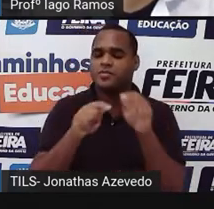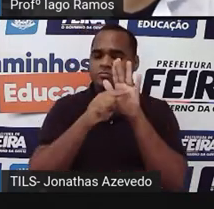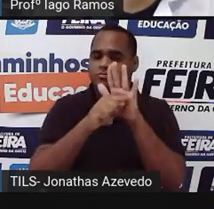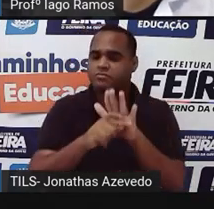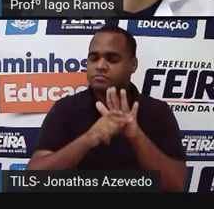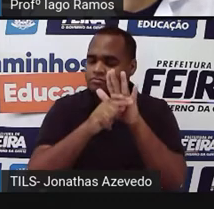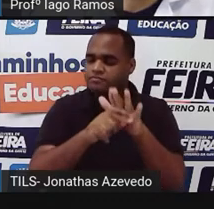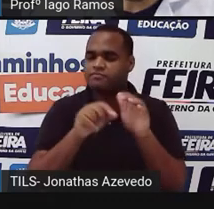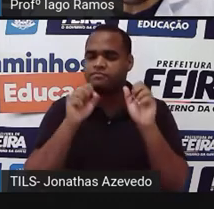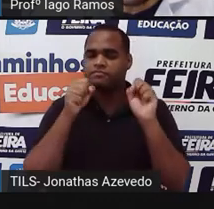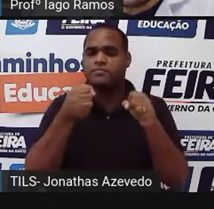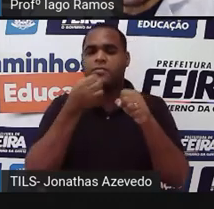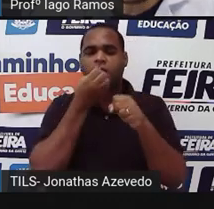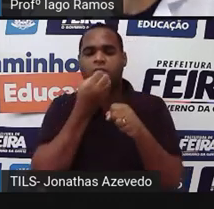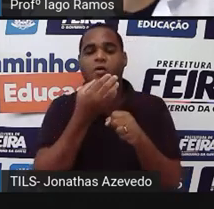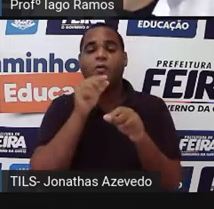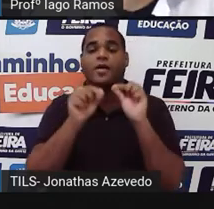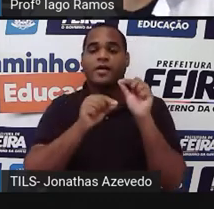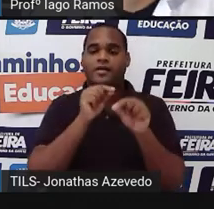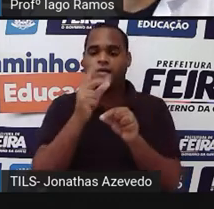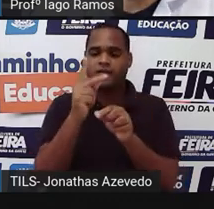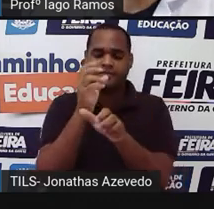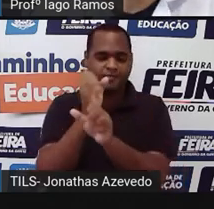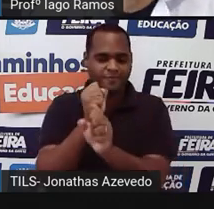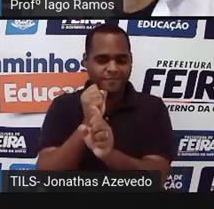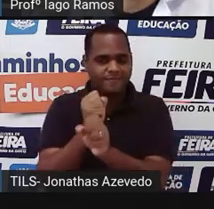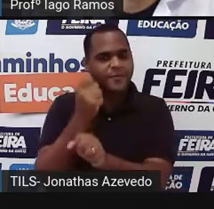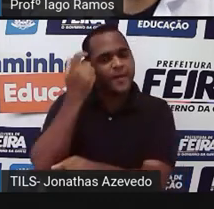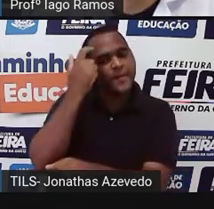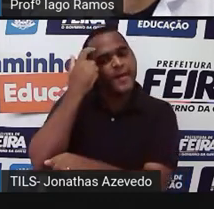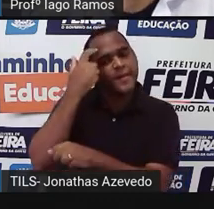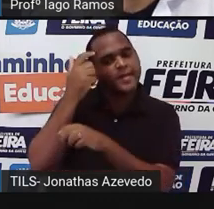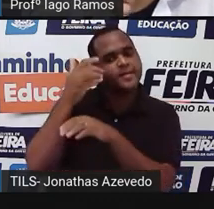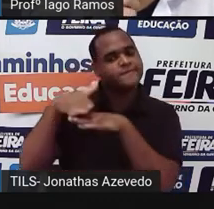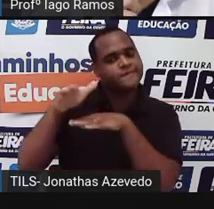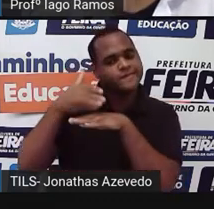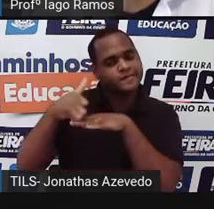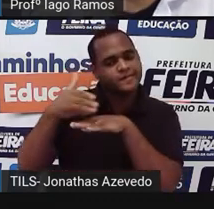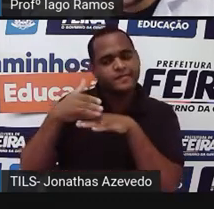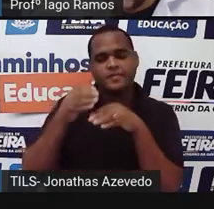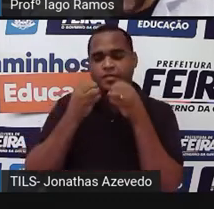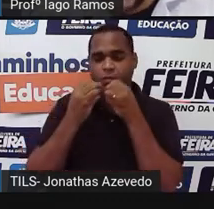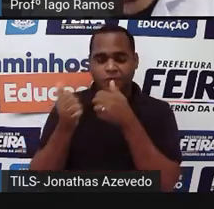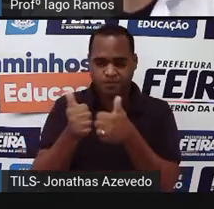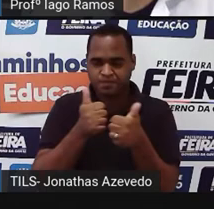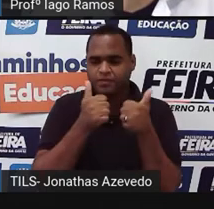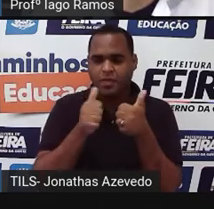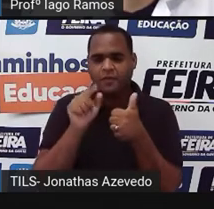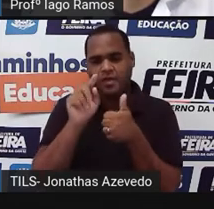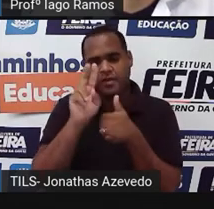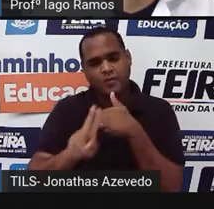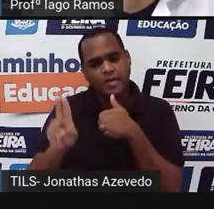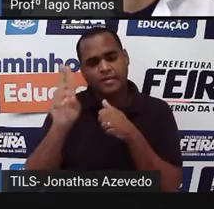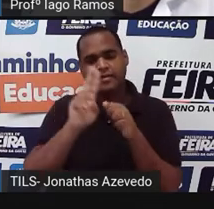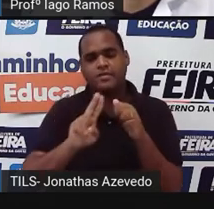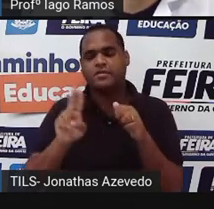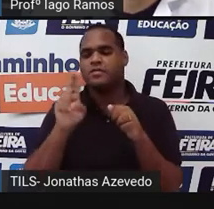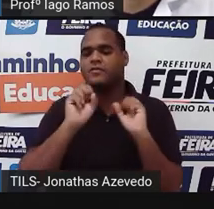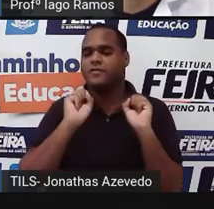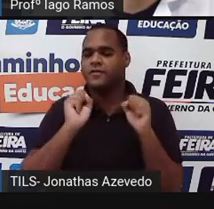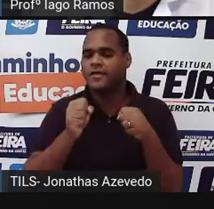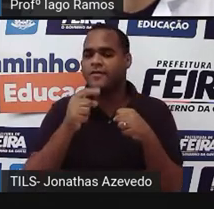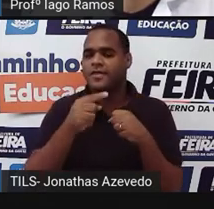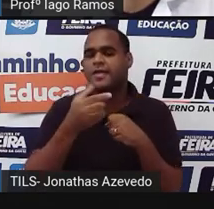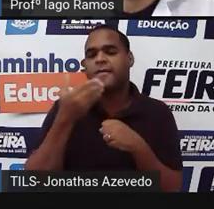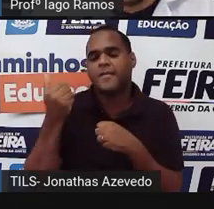a você fazer cálculo mental né? e conforme você for usando melhor você vai